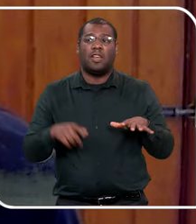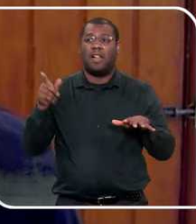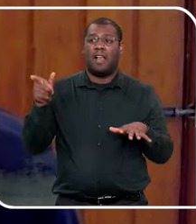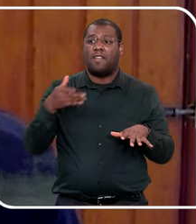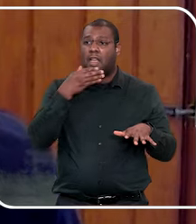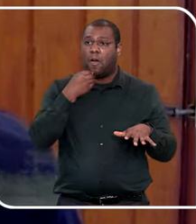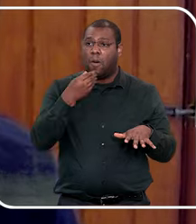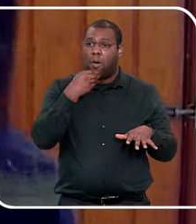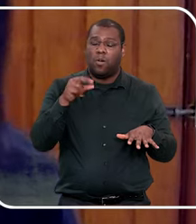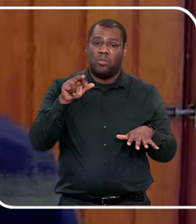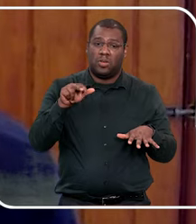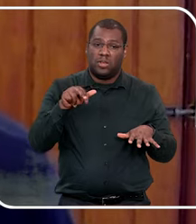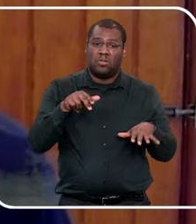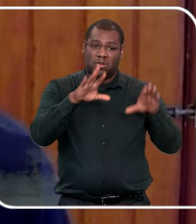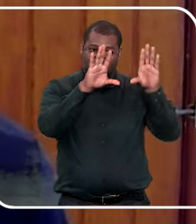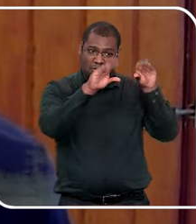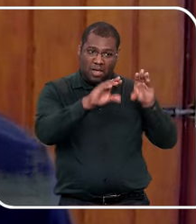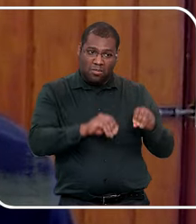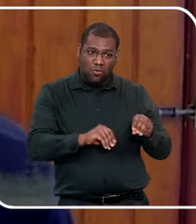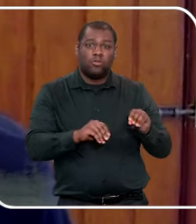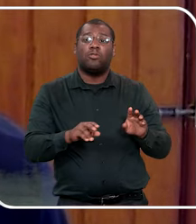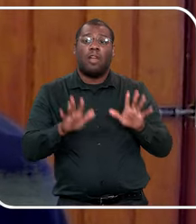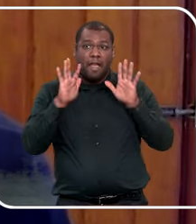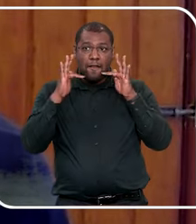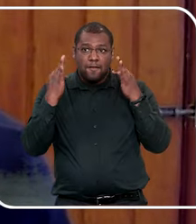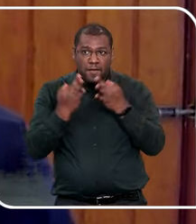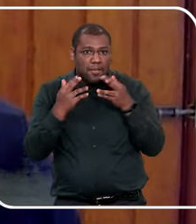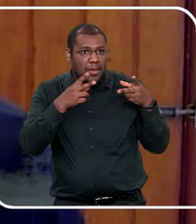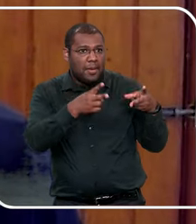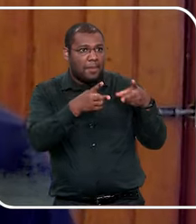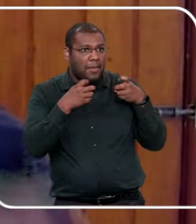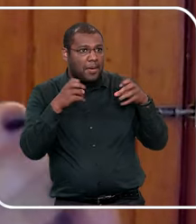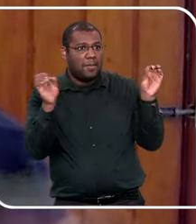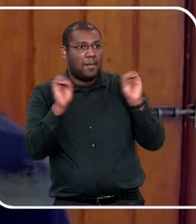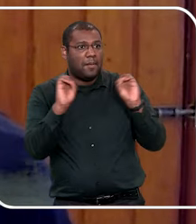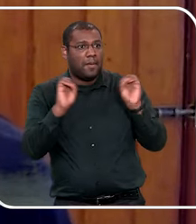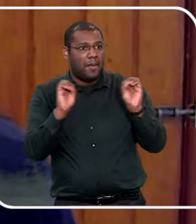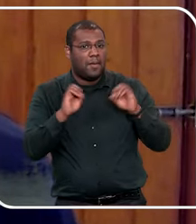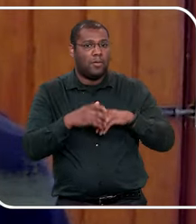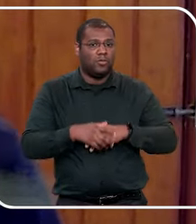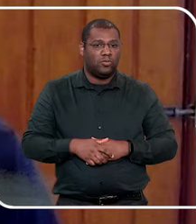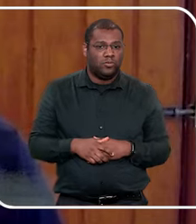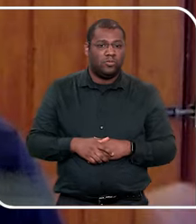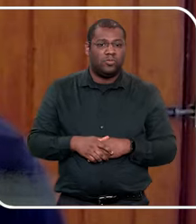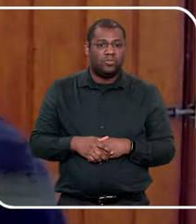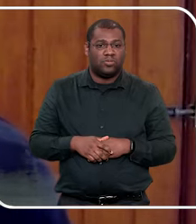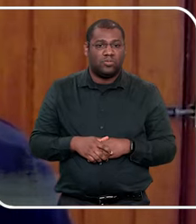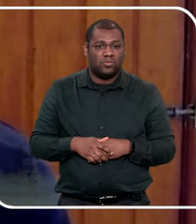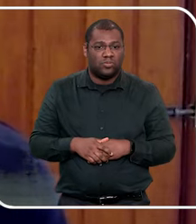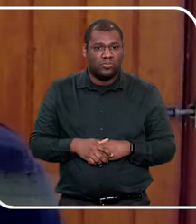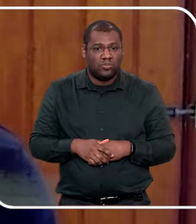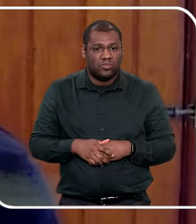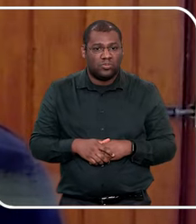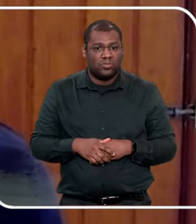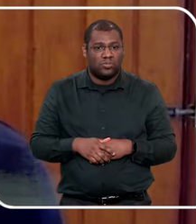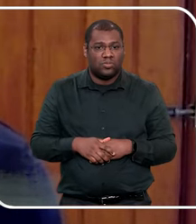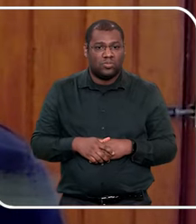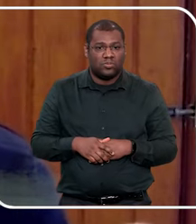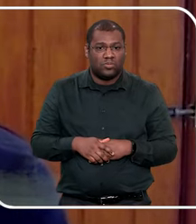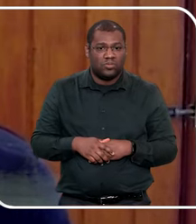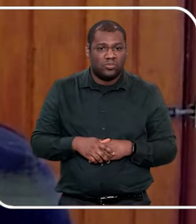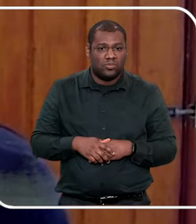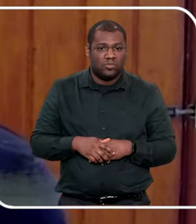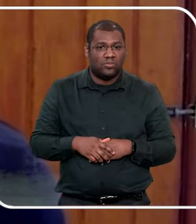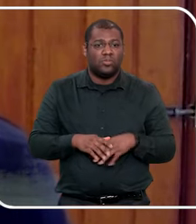a família teve todos os sinais, e não percebeu, entendeu? assim, pelo irmão desde criança, o irmão tinha uma diferença de uns 14 anos dela,